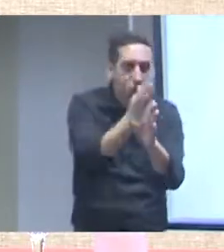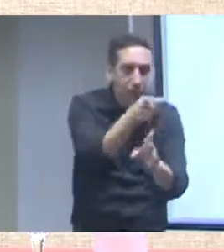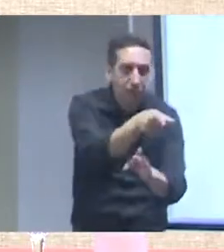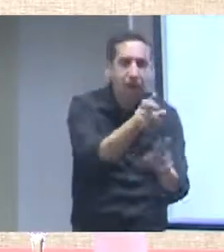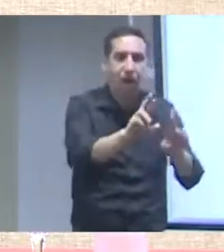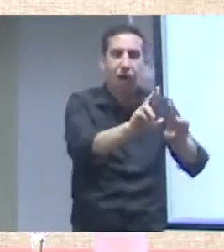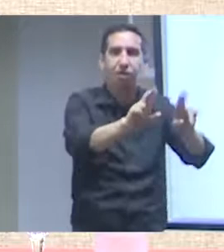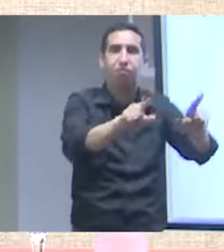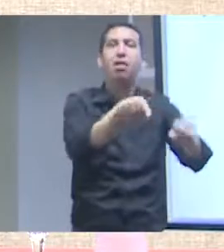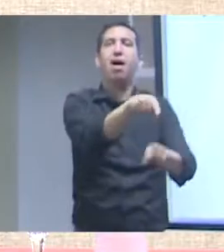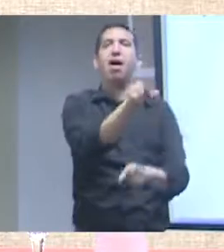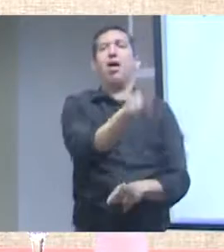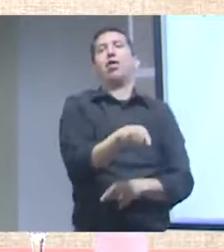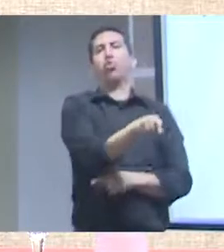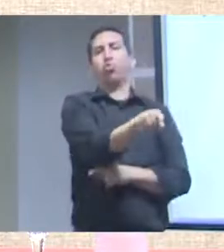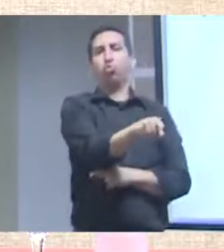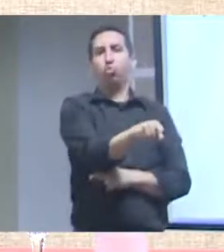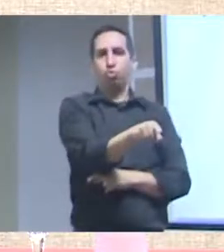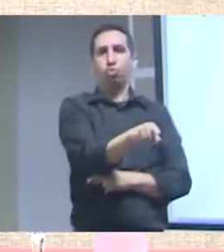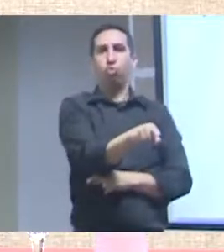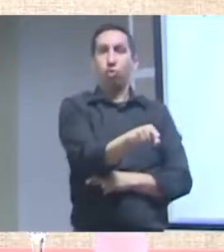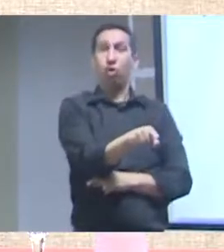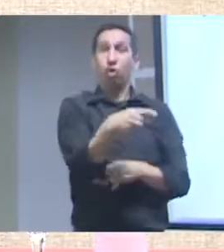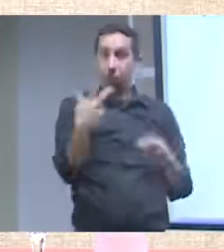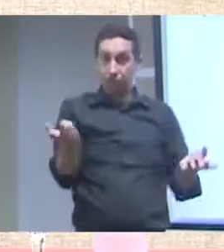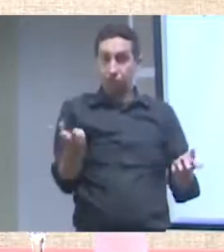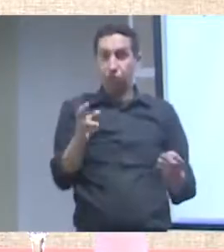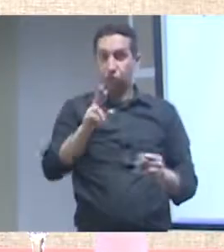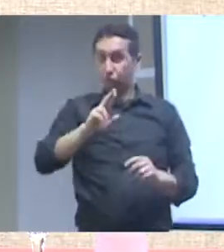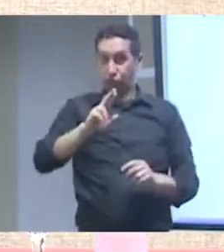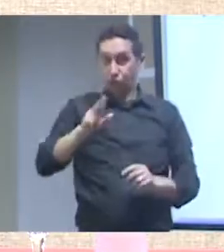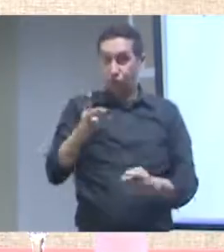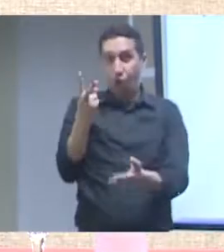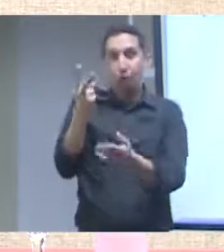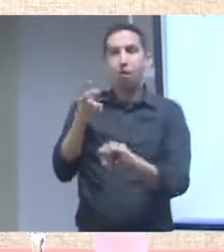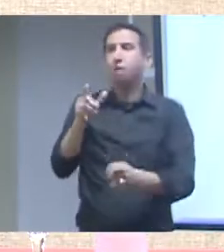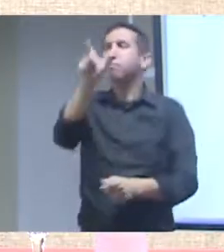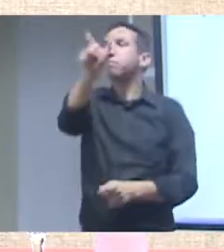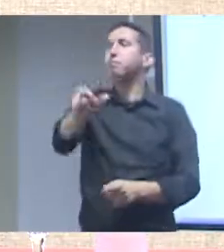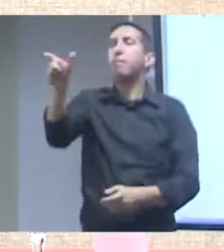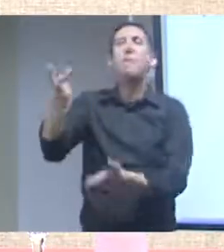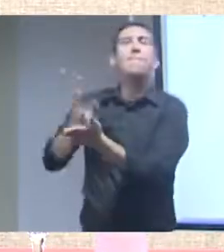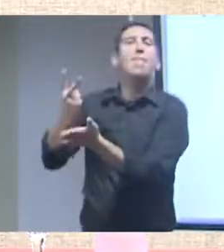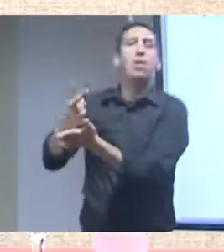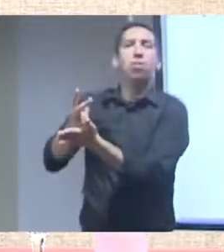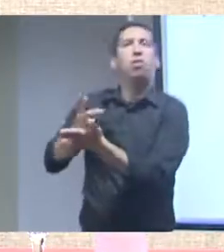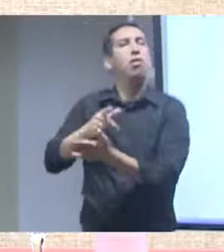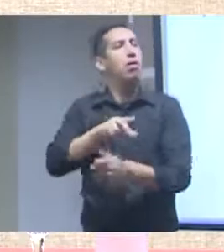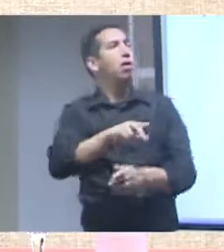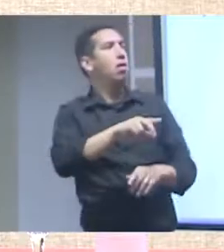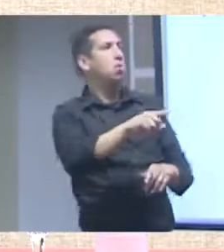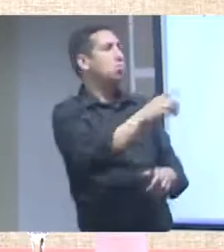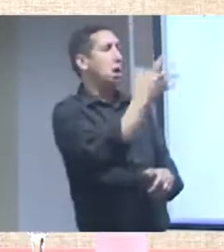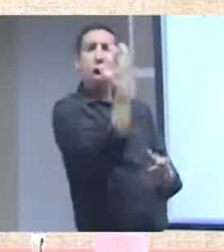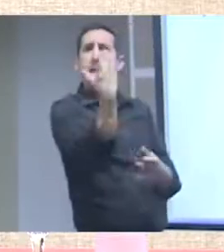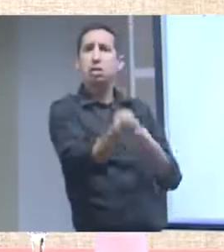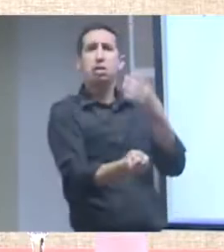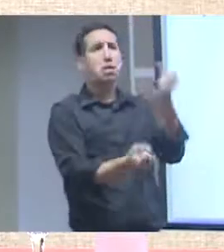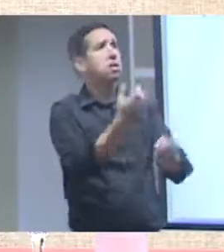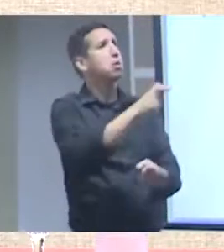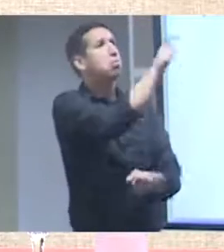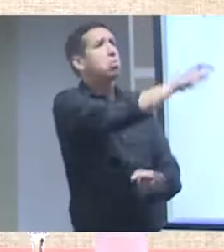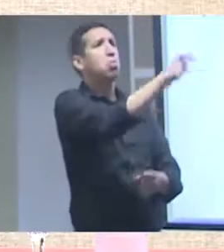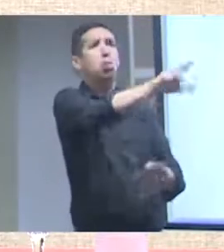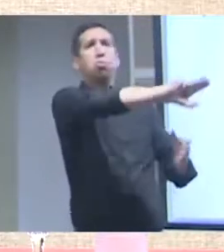entre os mesmos, mas a abertura entre a diversidade, a pluralidade e a horizontalidade.